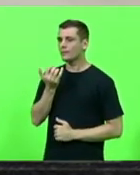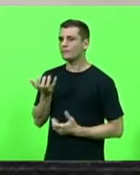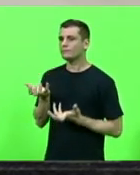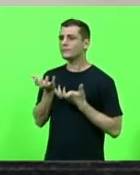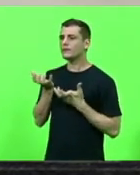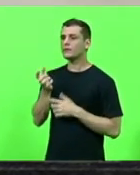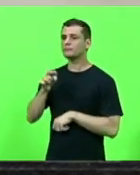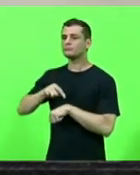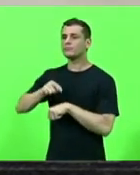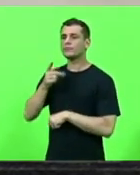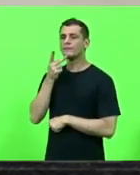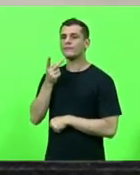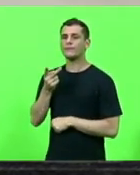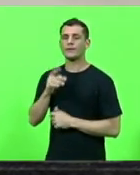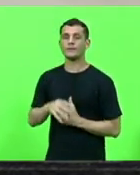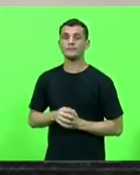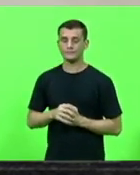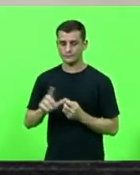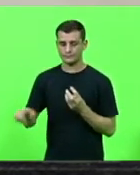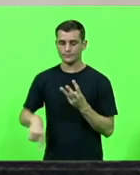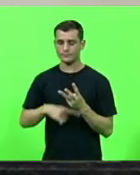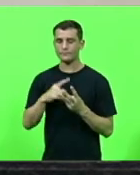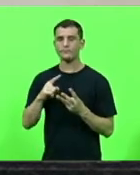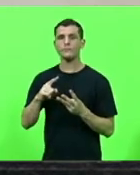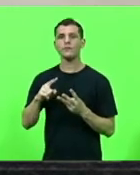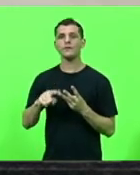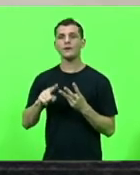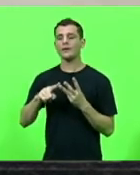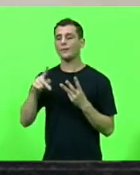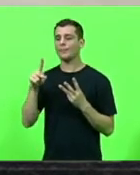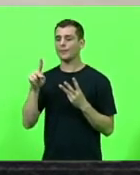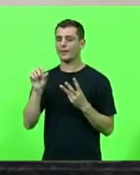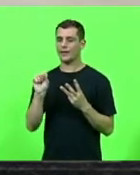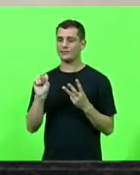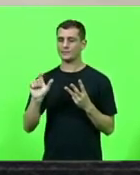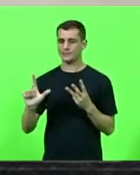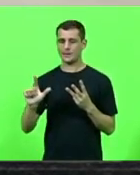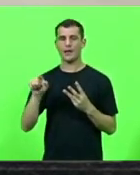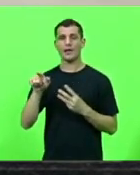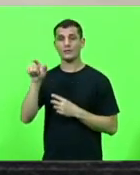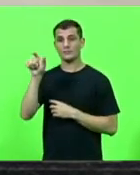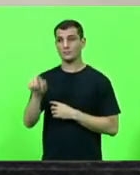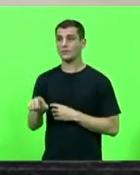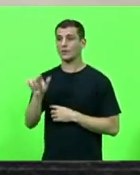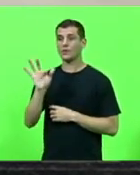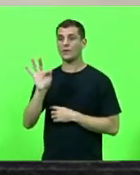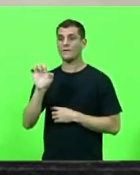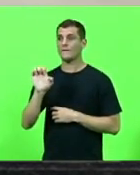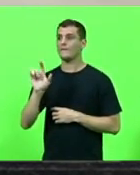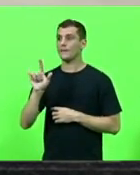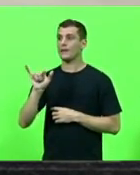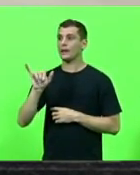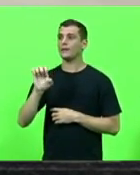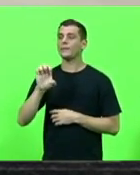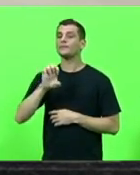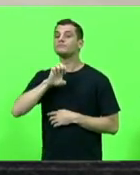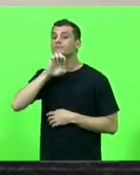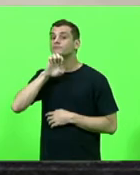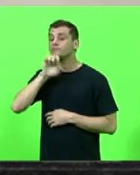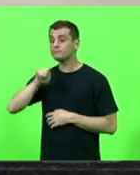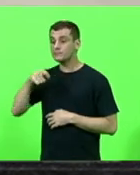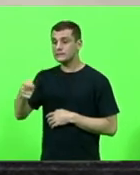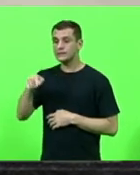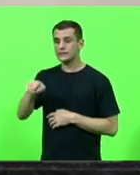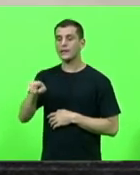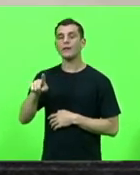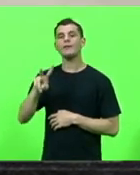no horário do PSL deputado Felipe Estevam vossa excelência tem o tempo de 7